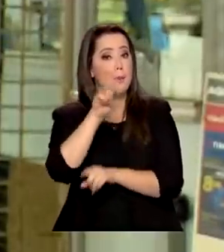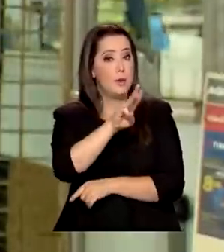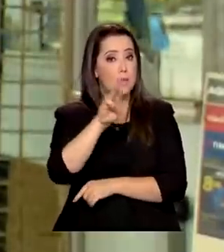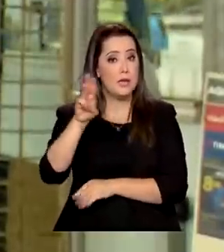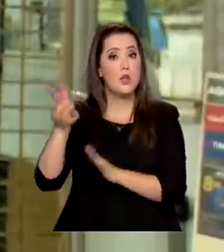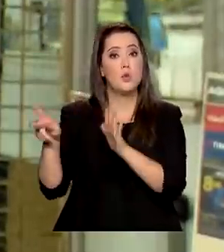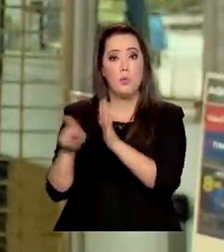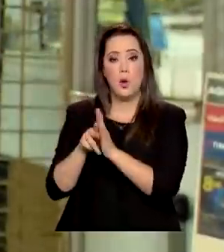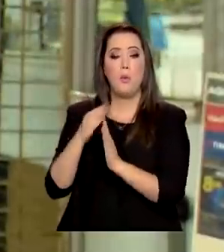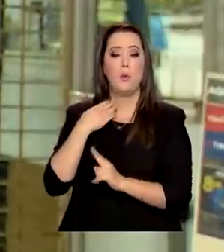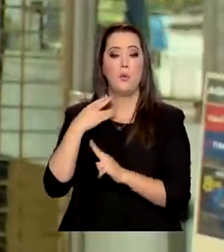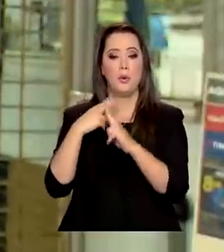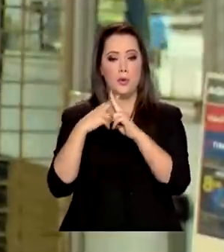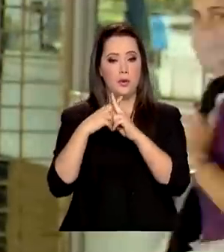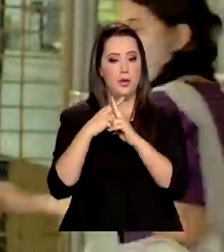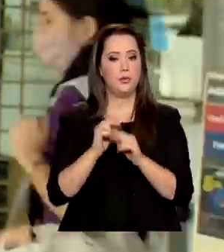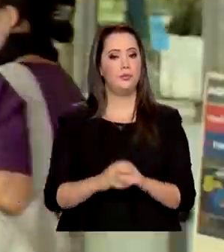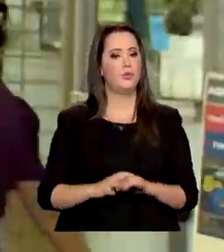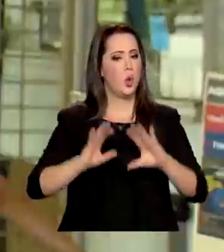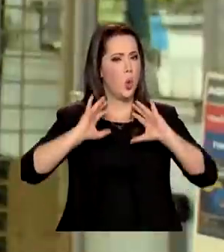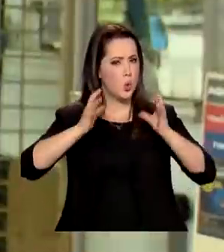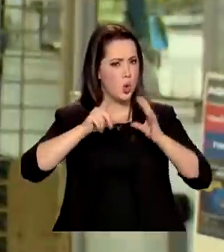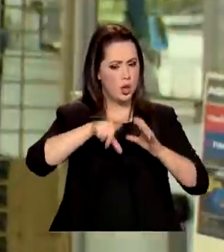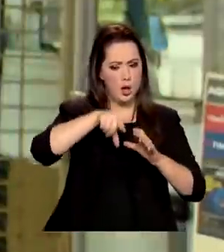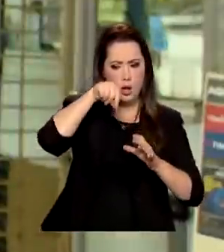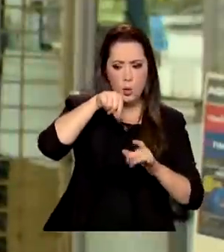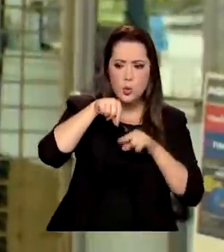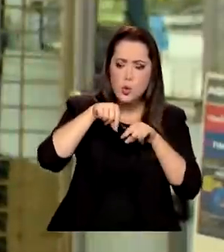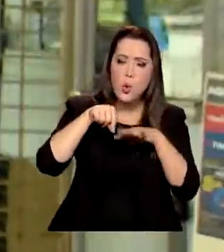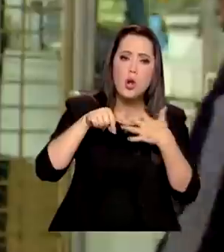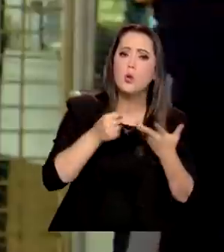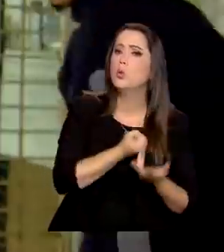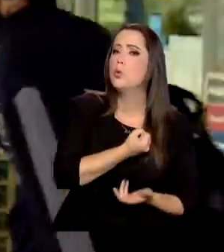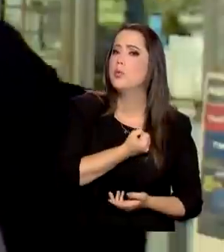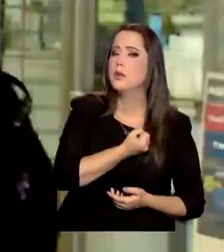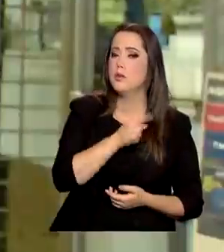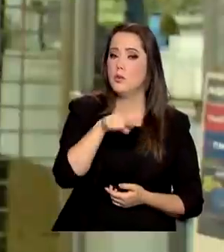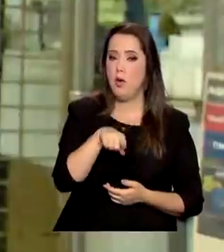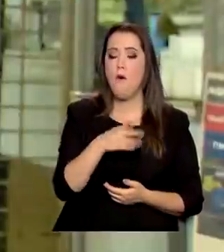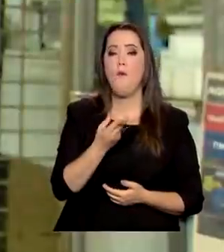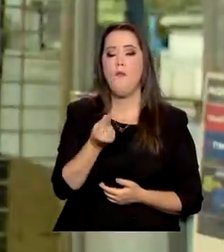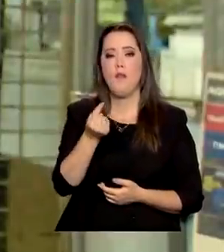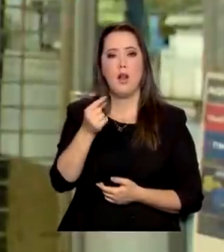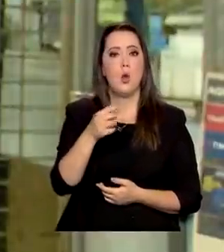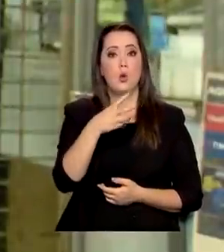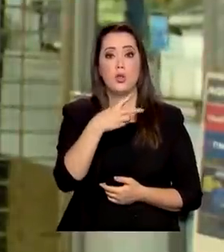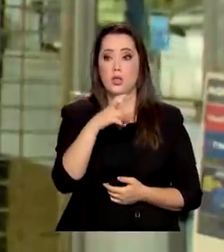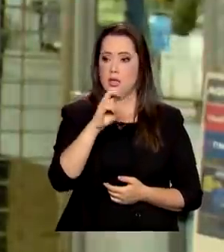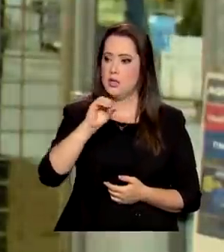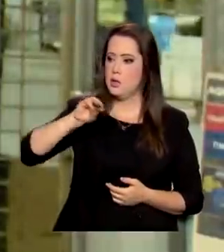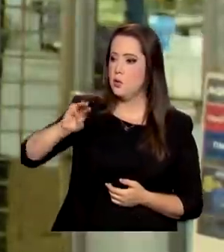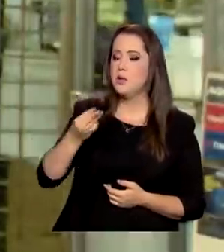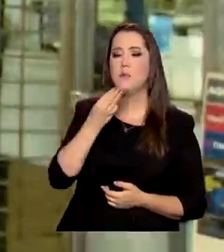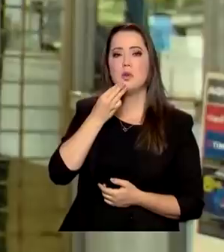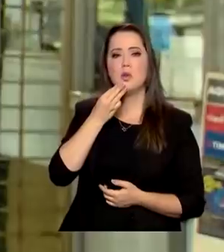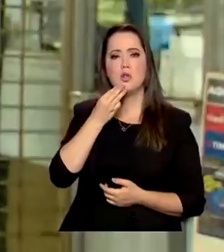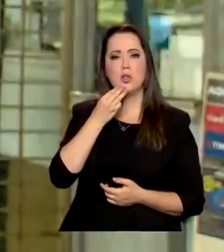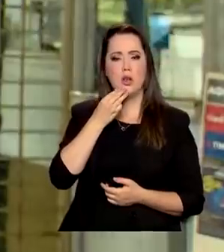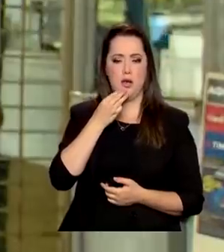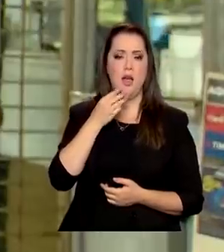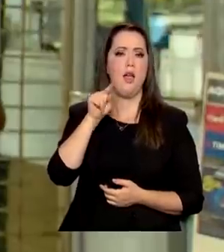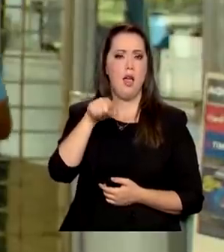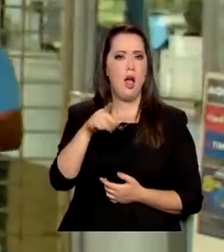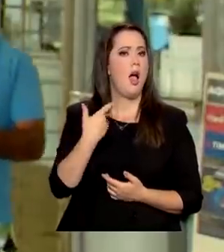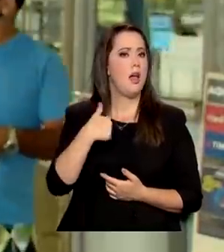Econômica. Esse sorteio de R$ 350 milhões é um prêmio definitivo e vai sair de qualquer jeito. Se ninguém acertar as seis